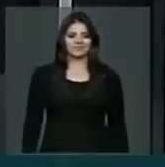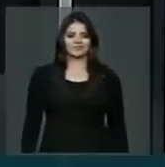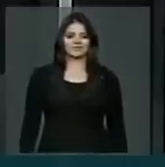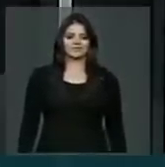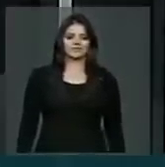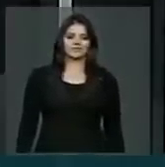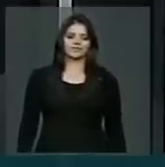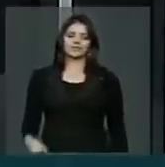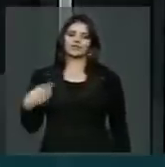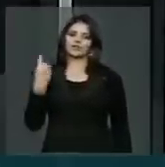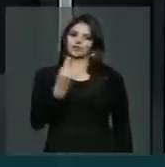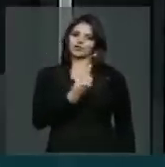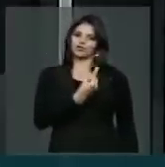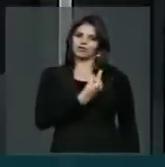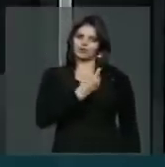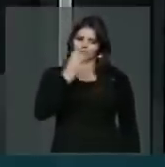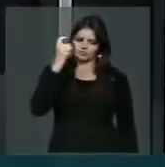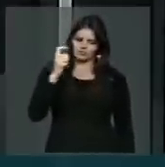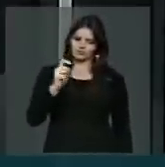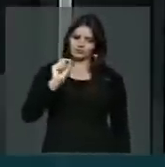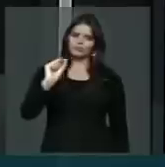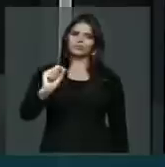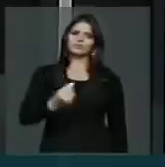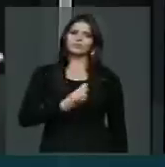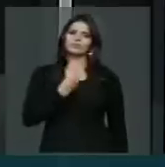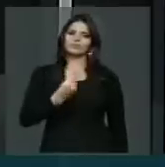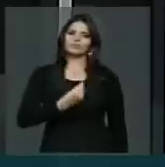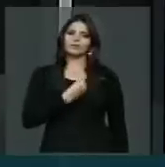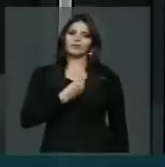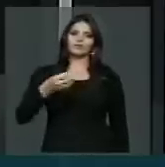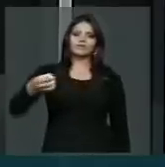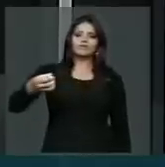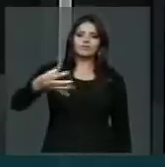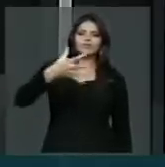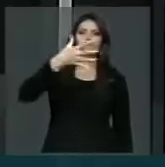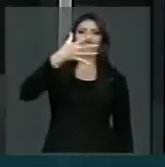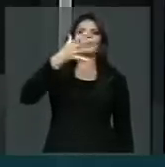somos a presença de um novo tempo